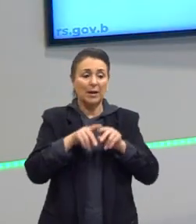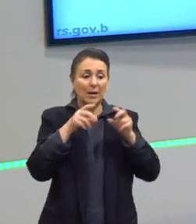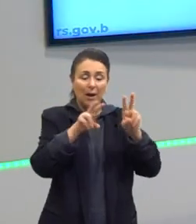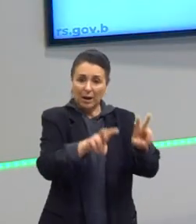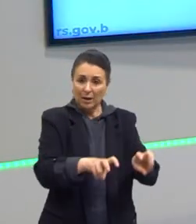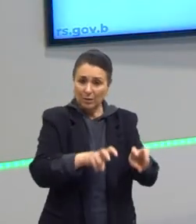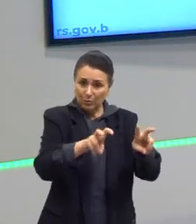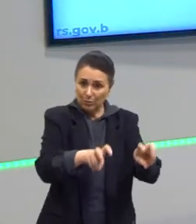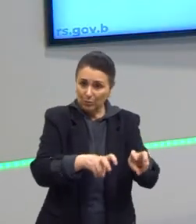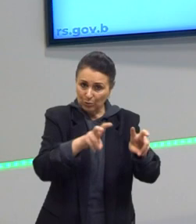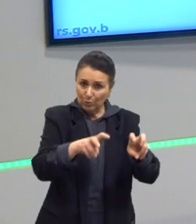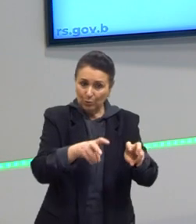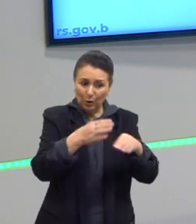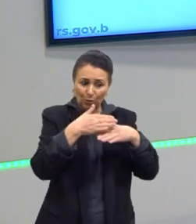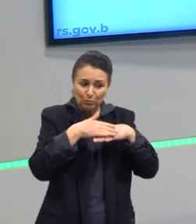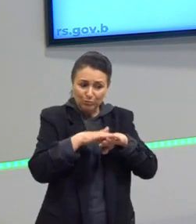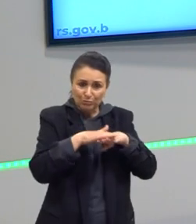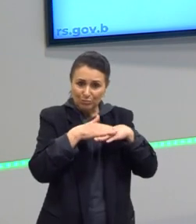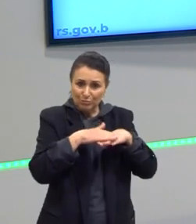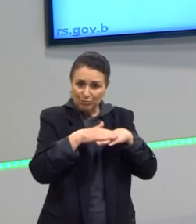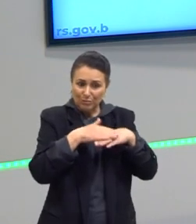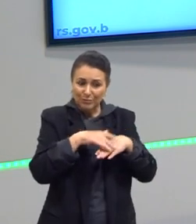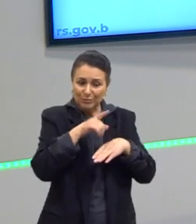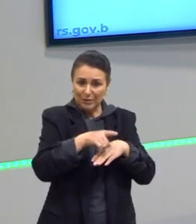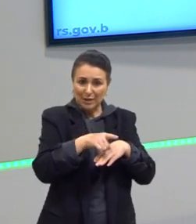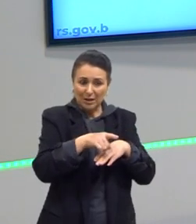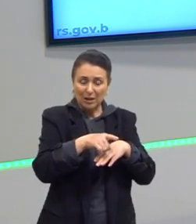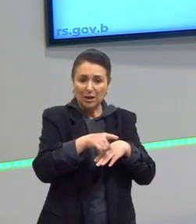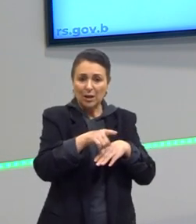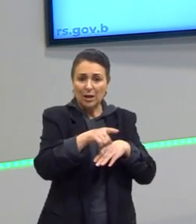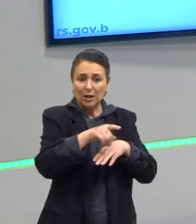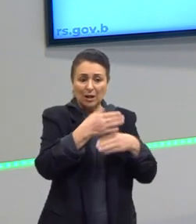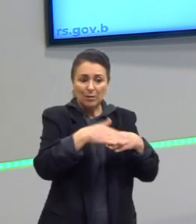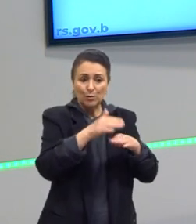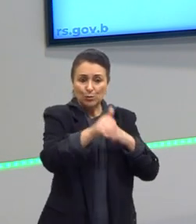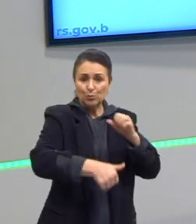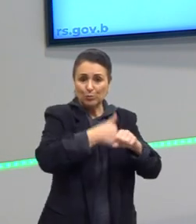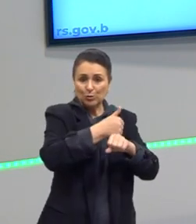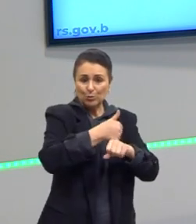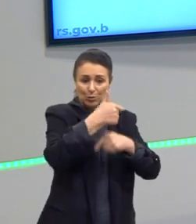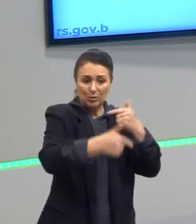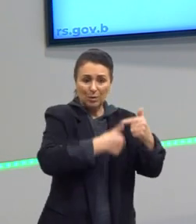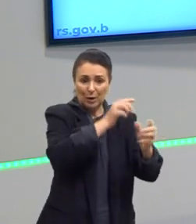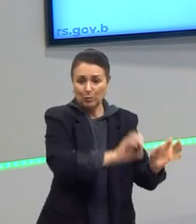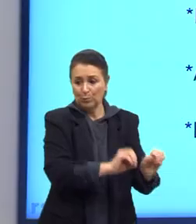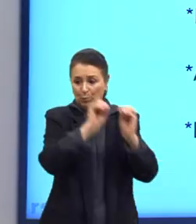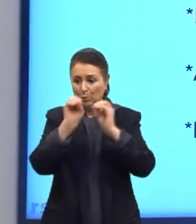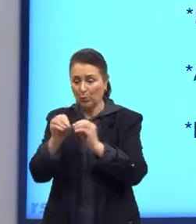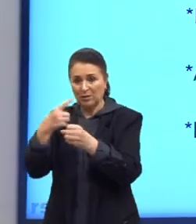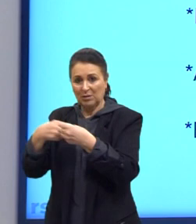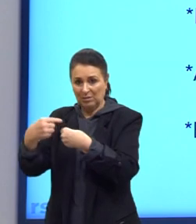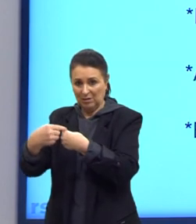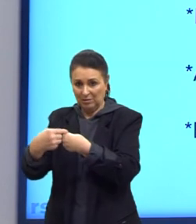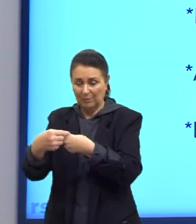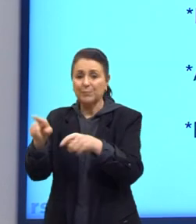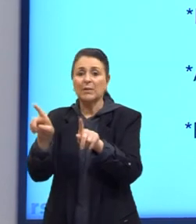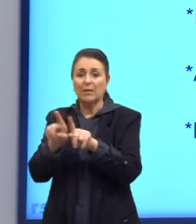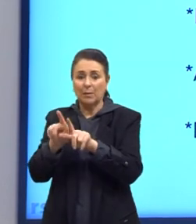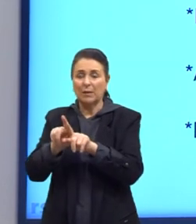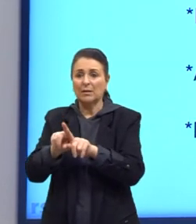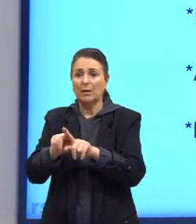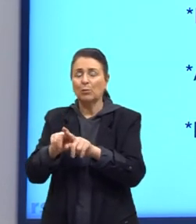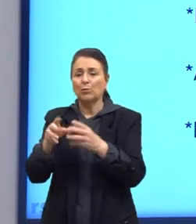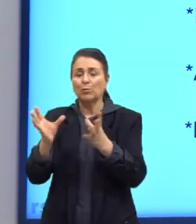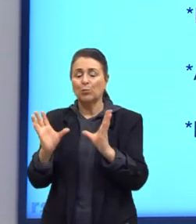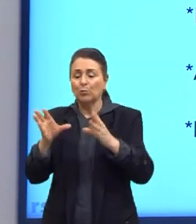ainda até hoje, continua a trazer pessoas para cidades grandes. E também há, olha só, uma associação